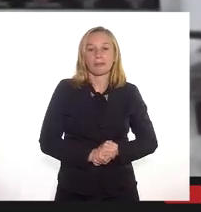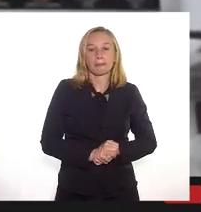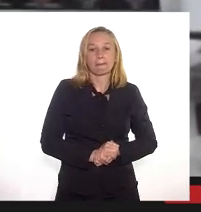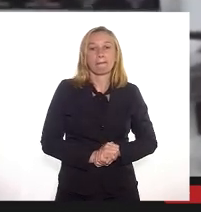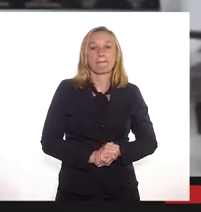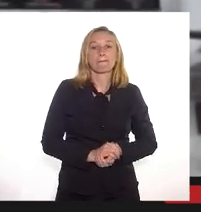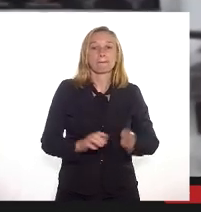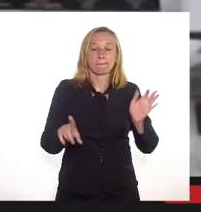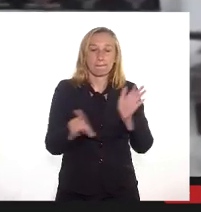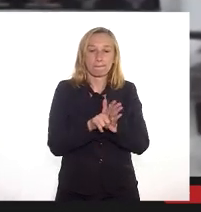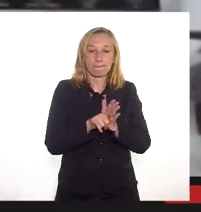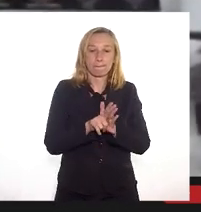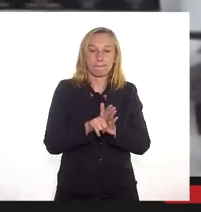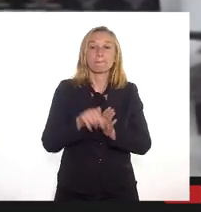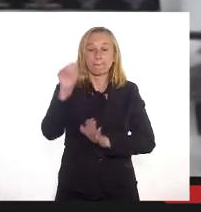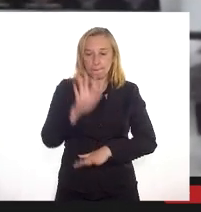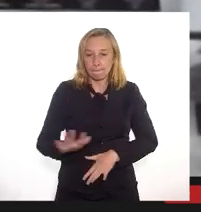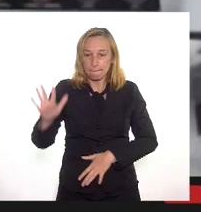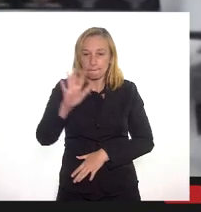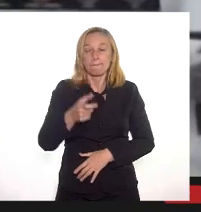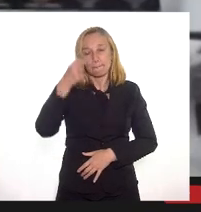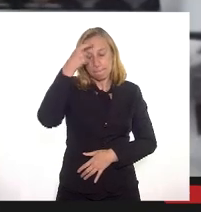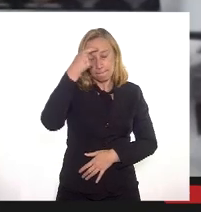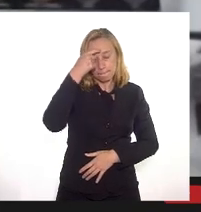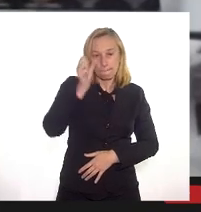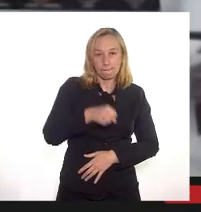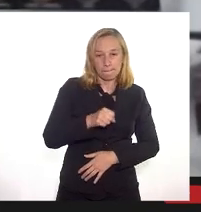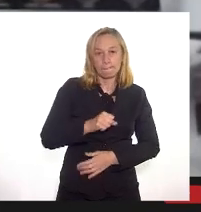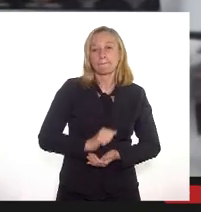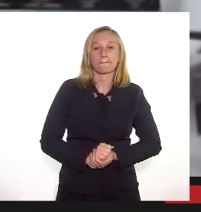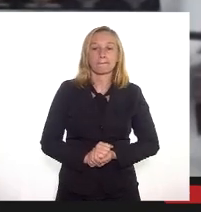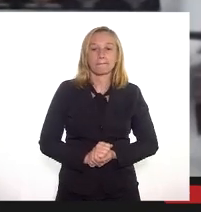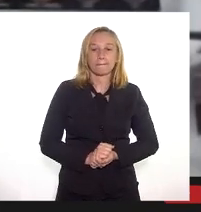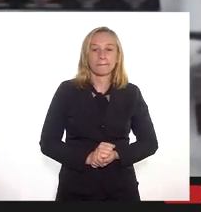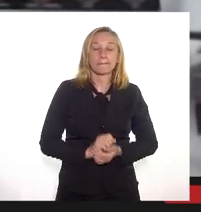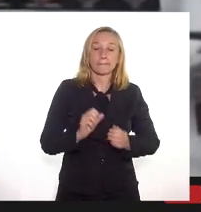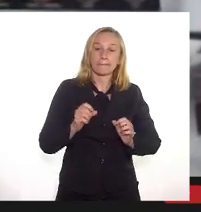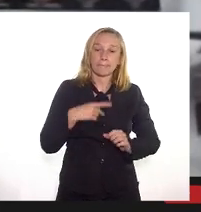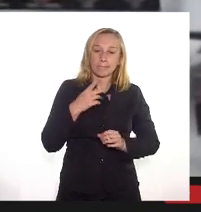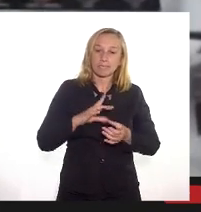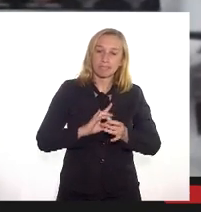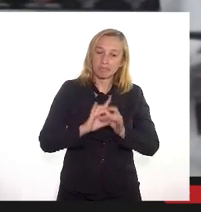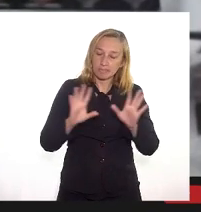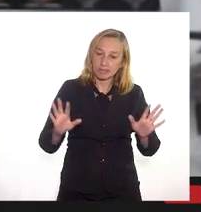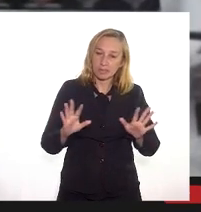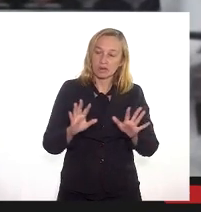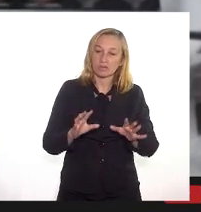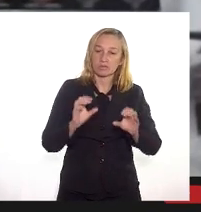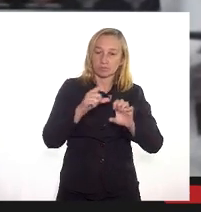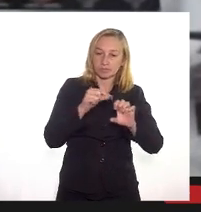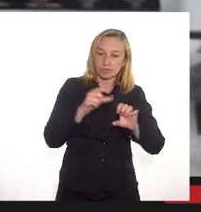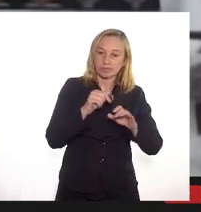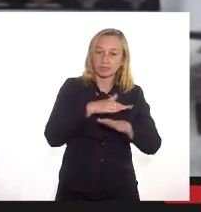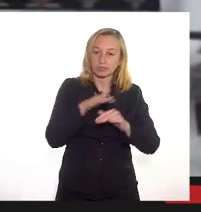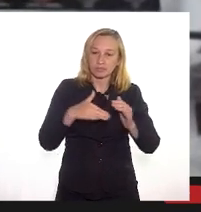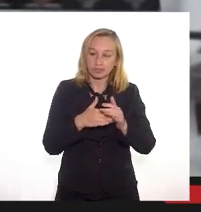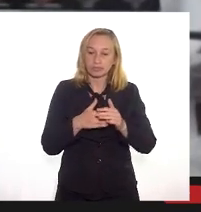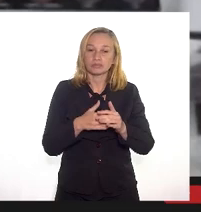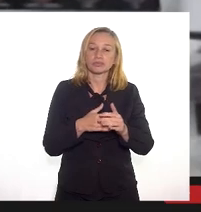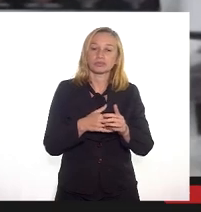legislação nacional a gente está muito consciente em relação a isso então quando a gente deixou claro que esse empreendimento todas as medidas